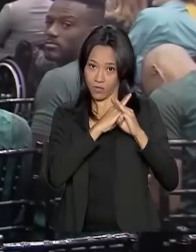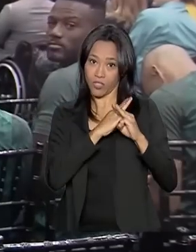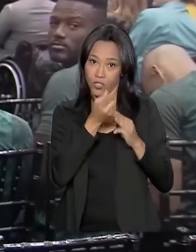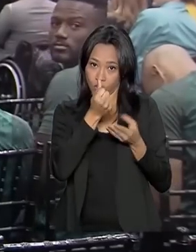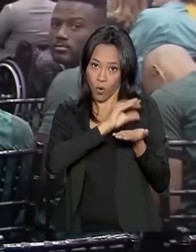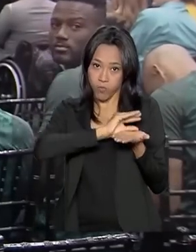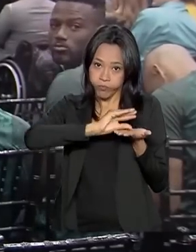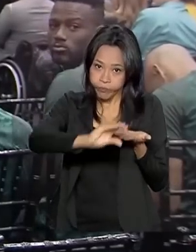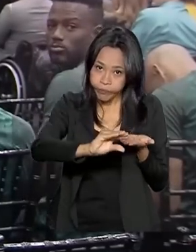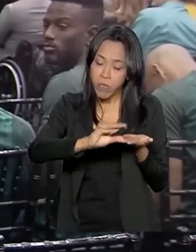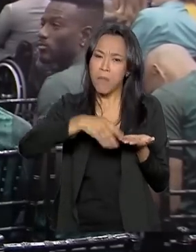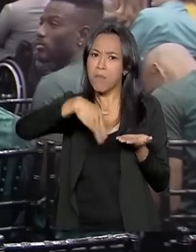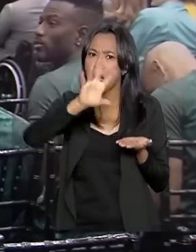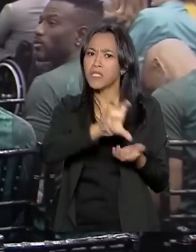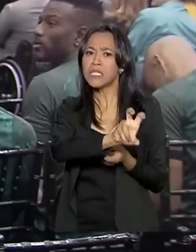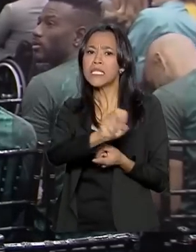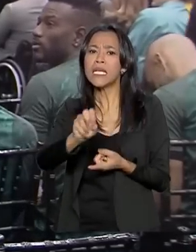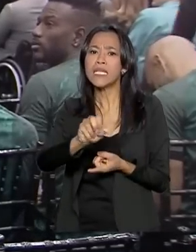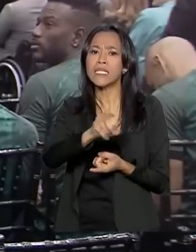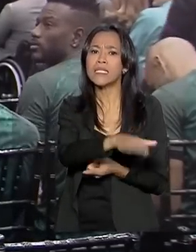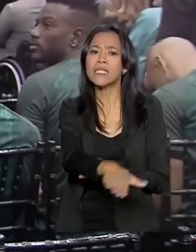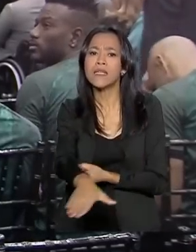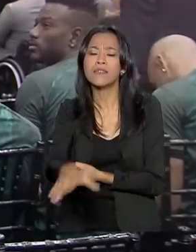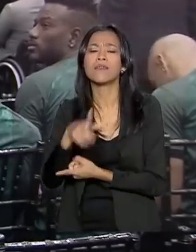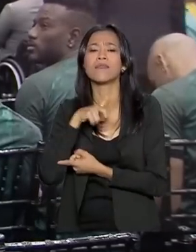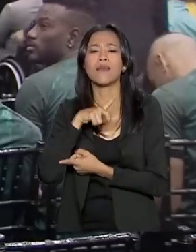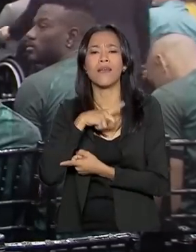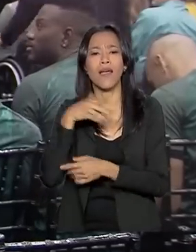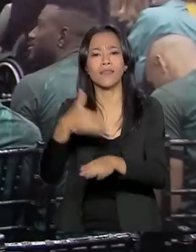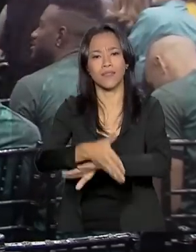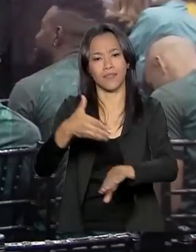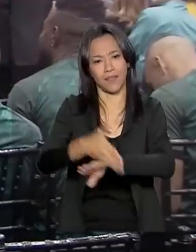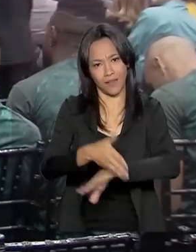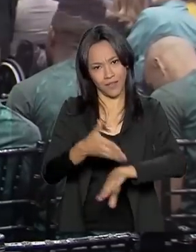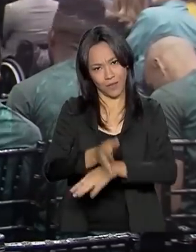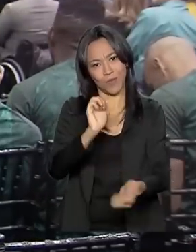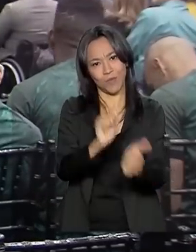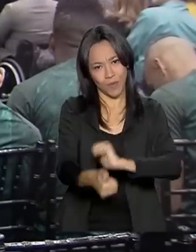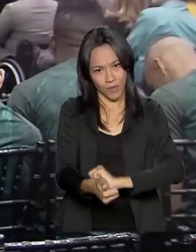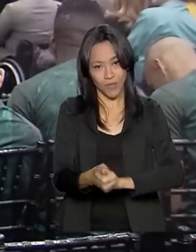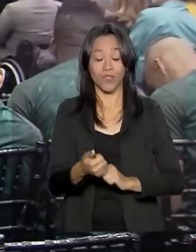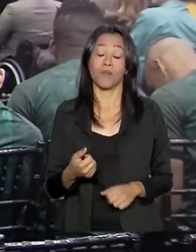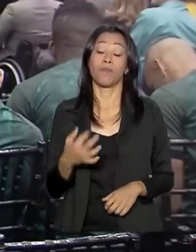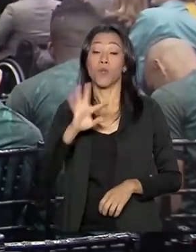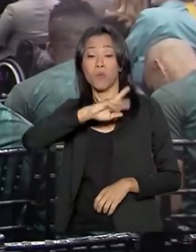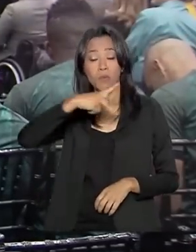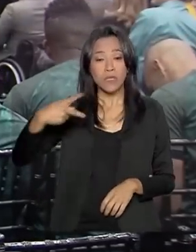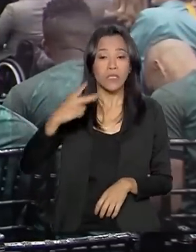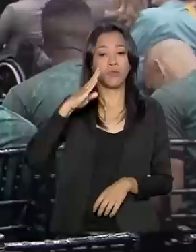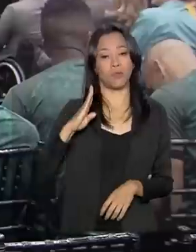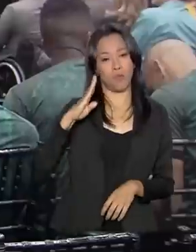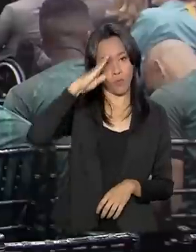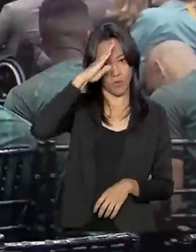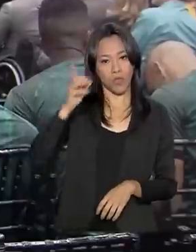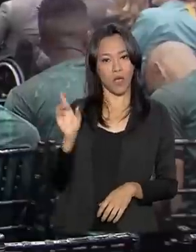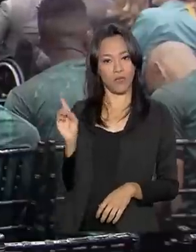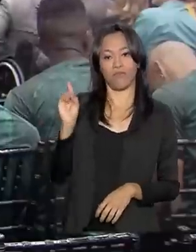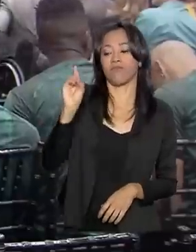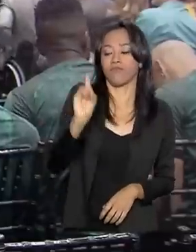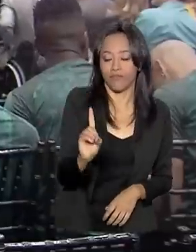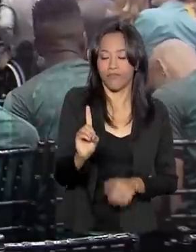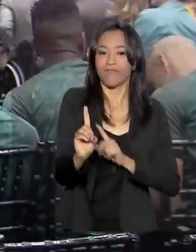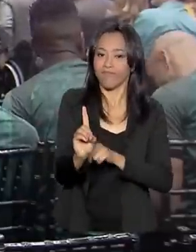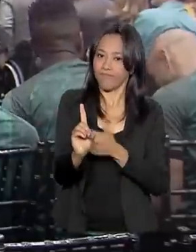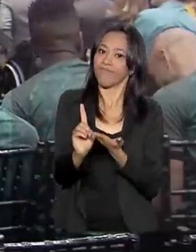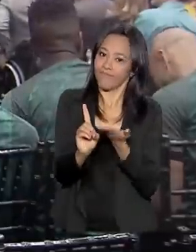é que mais de 500 crianças tenham acesso a essas atividades. Além do presidente Jair Bolsonaro, participam